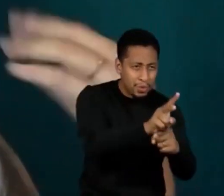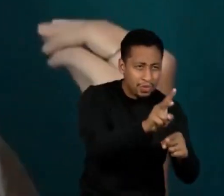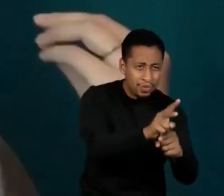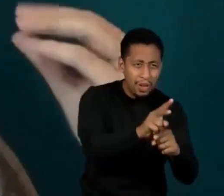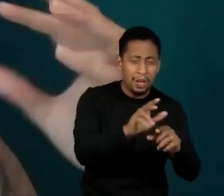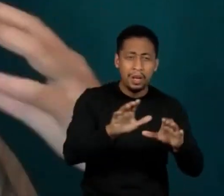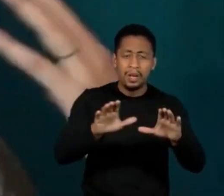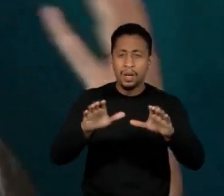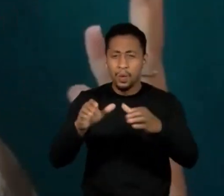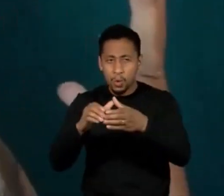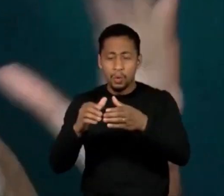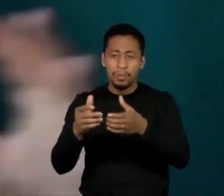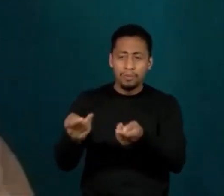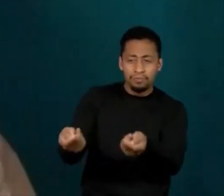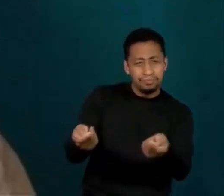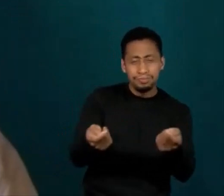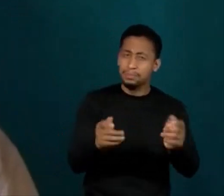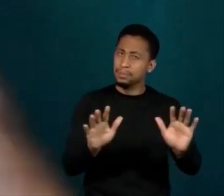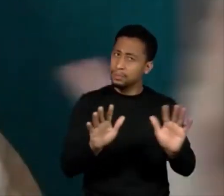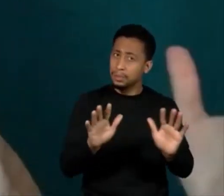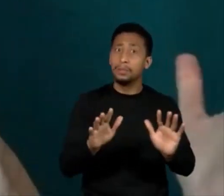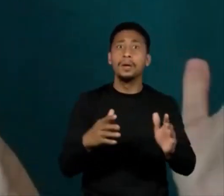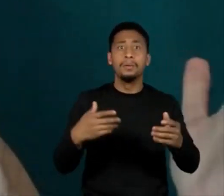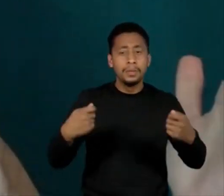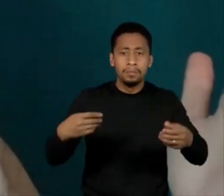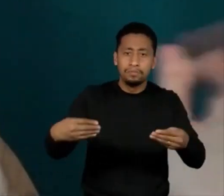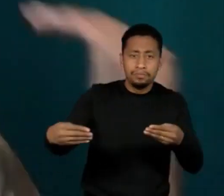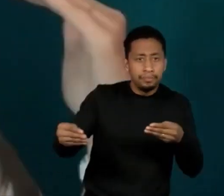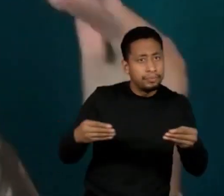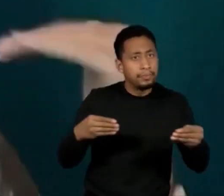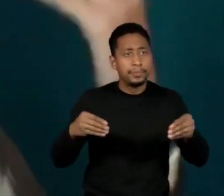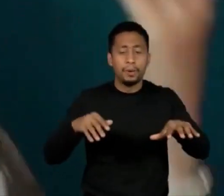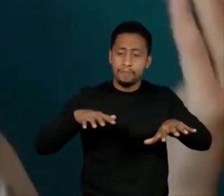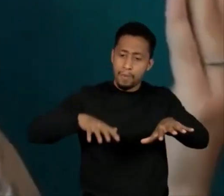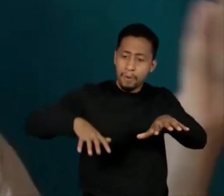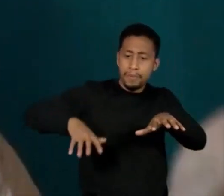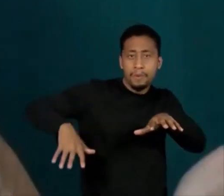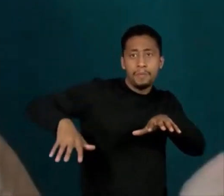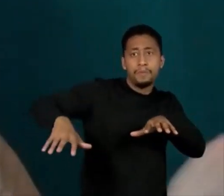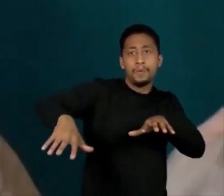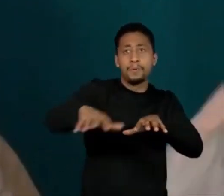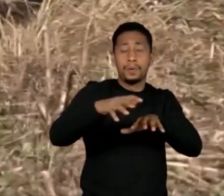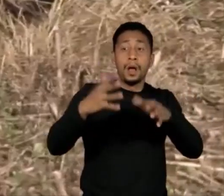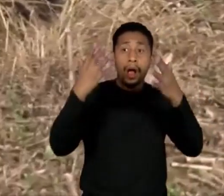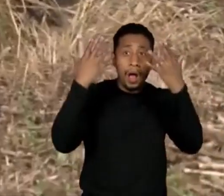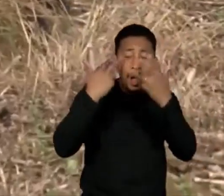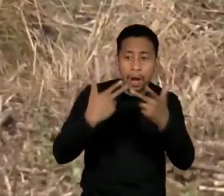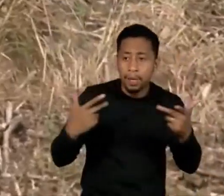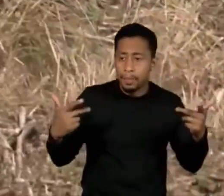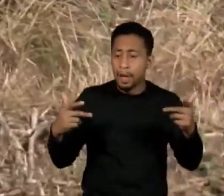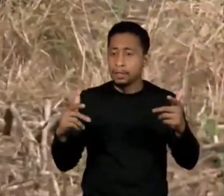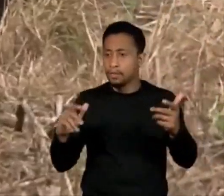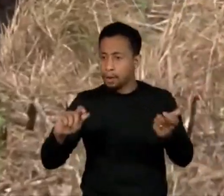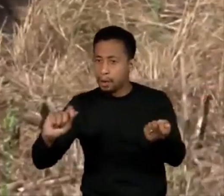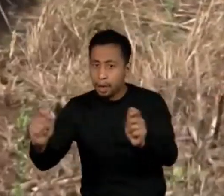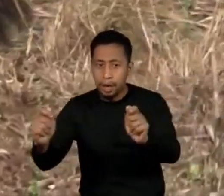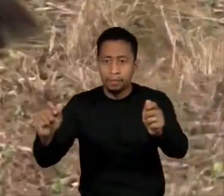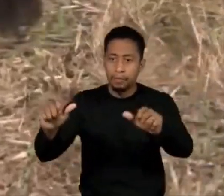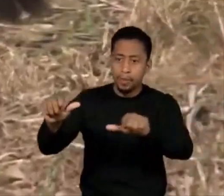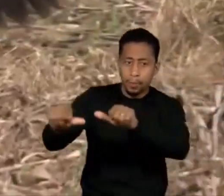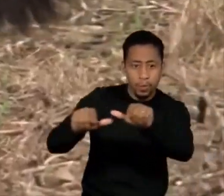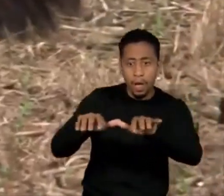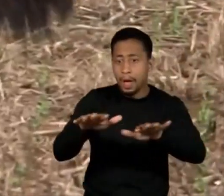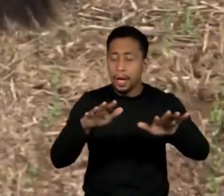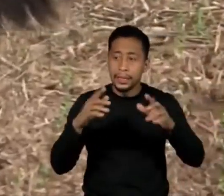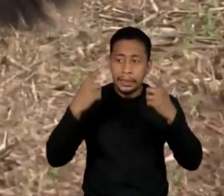mas também a gente manejar todos os ambientes com os animais em mente. Então, a gente tem que pensar numa forma